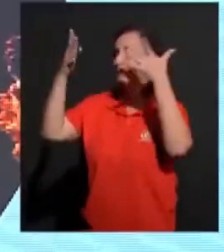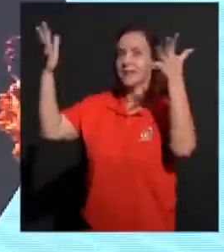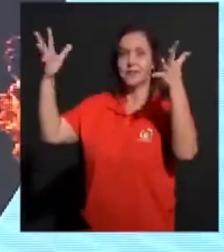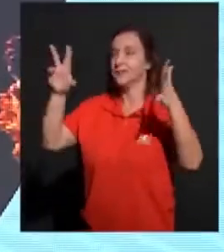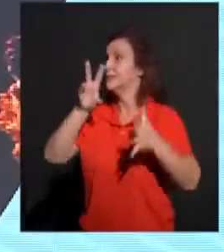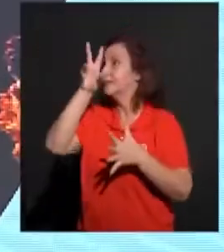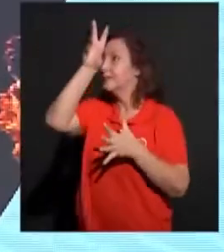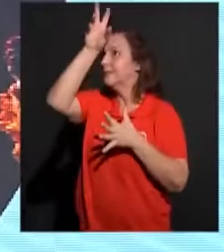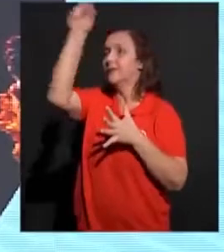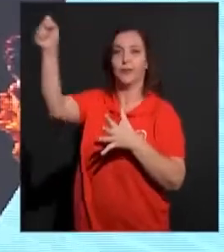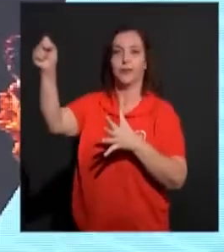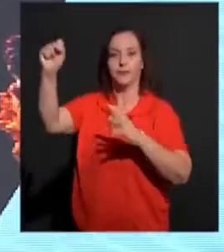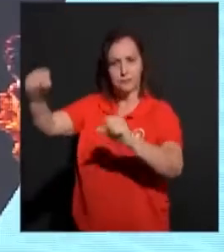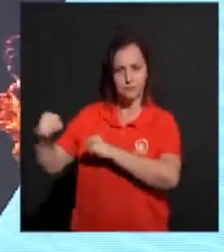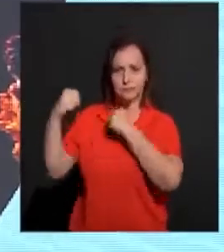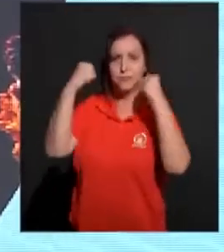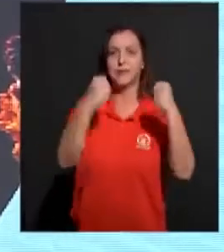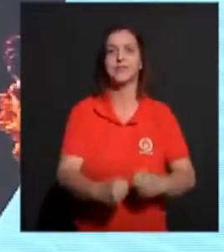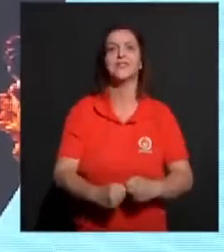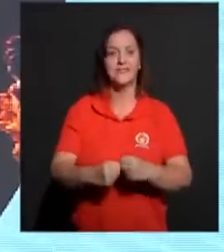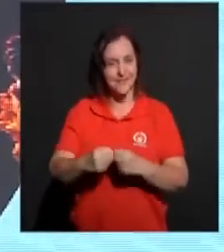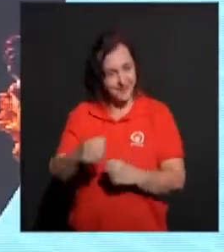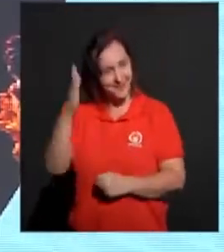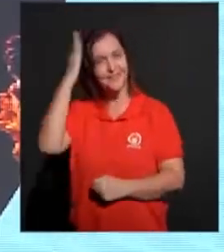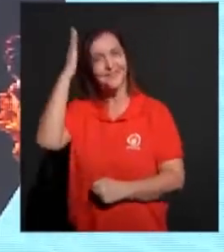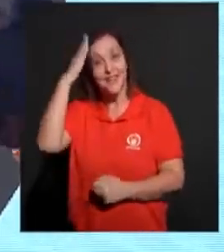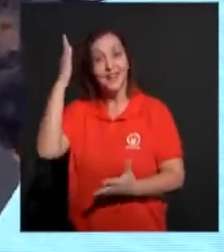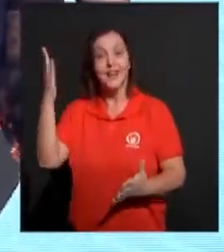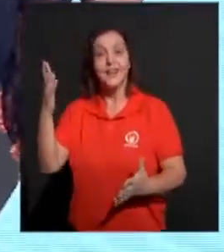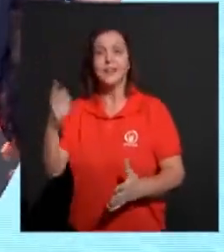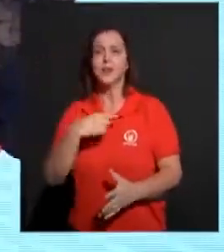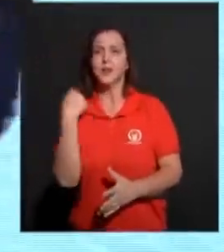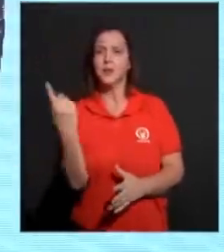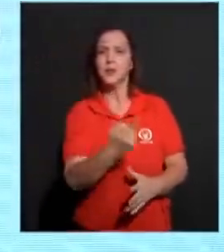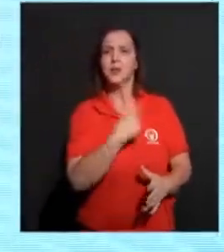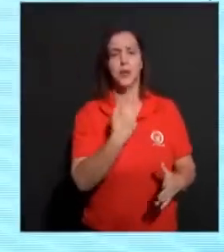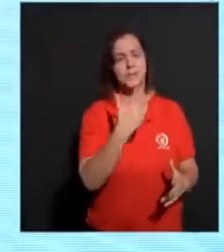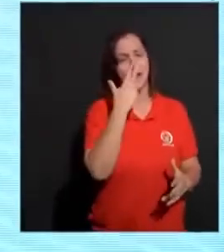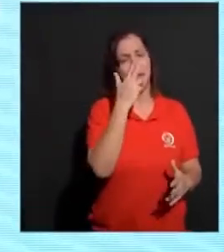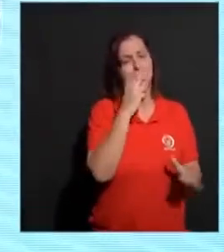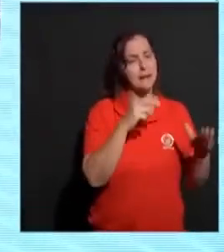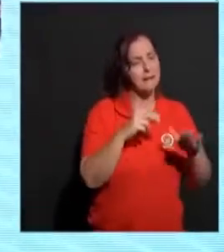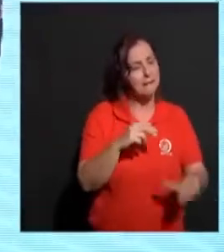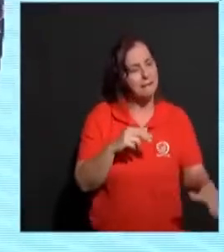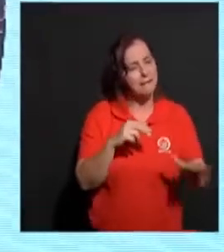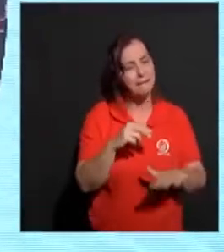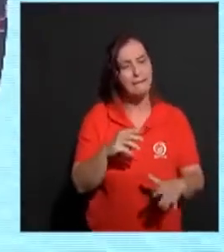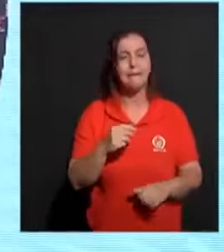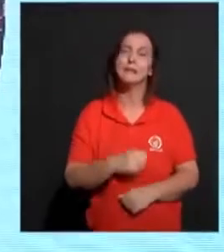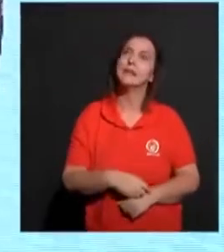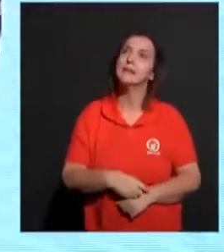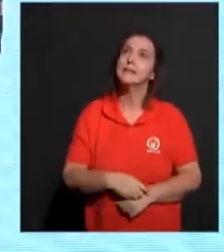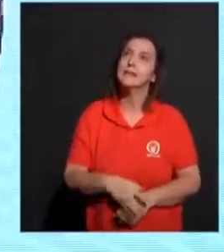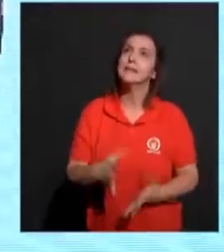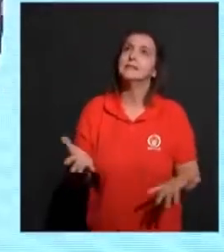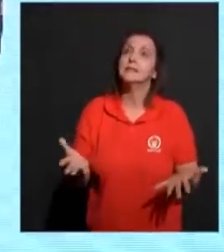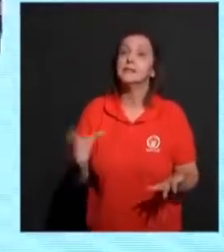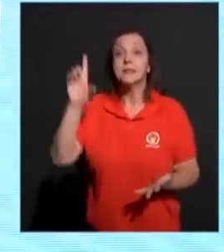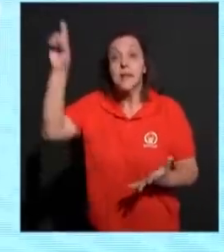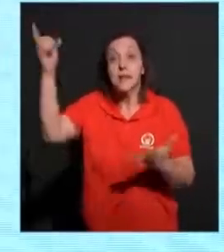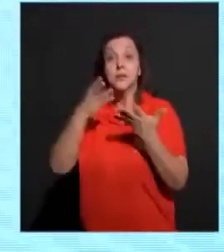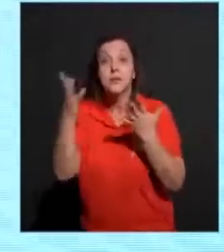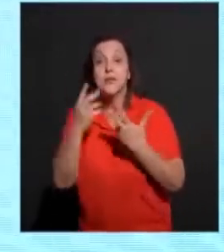forte ele é. O quão poderoso ele é. Por isso nós precisamos sair dessa zona de menino. De só de ficar olhando. Deus deseja uma